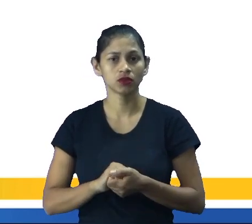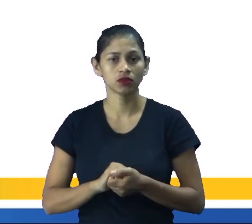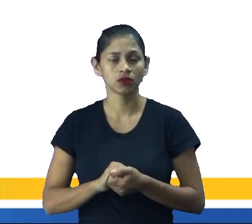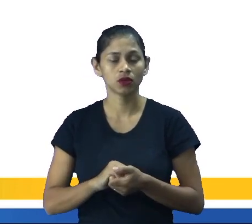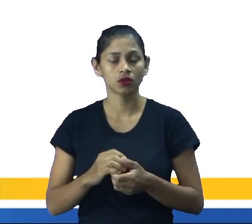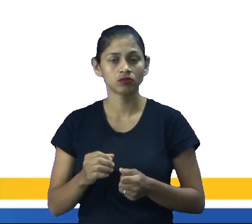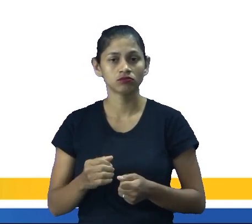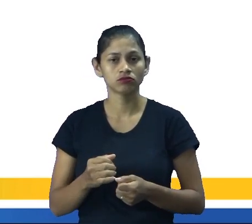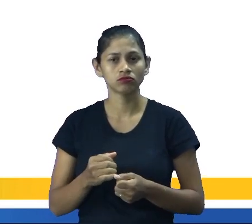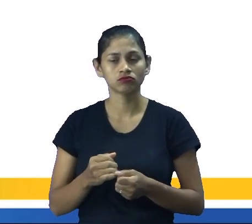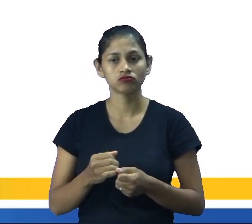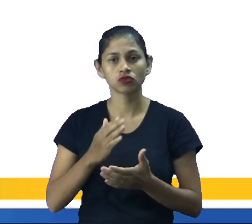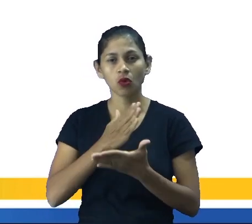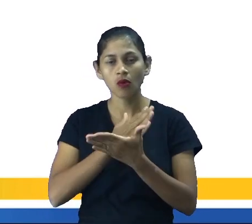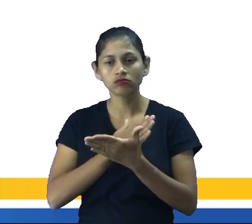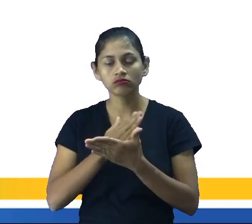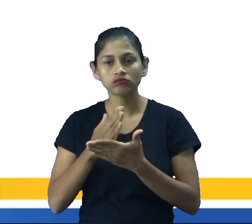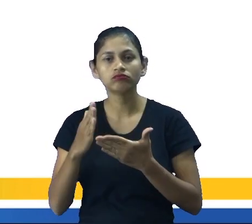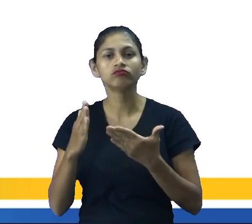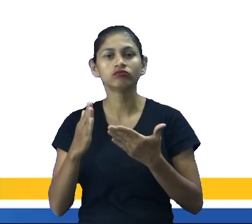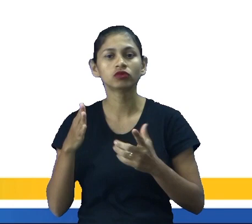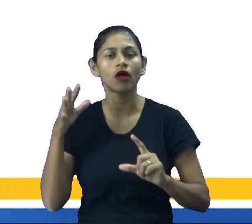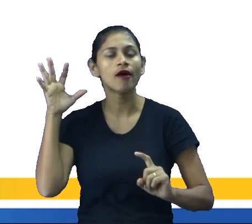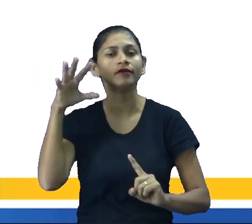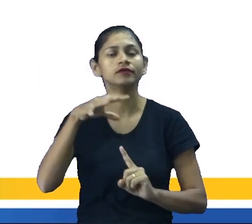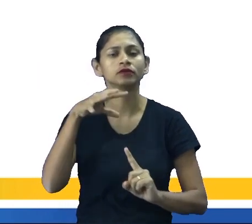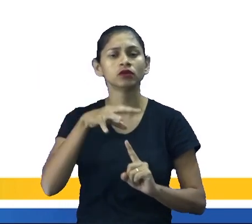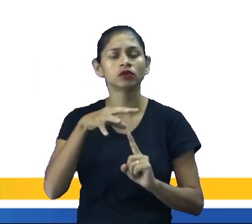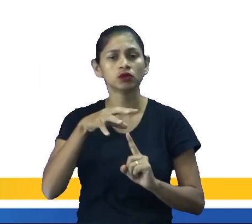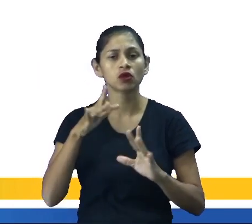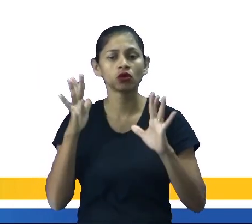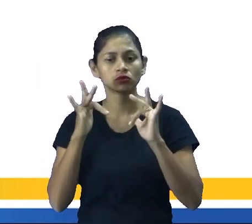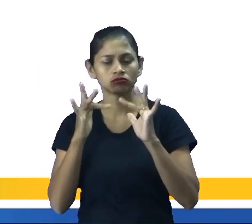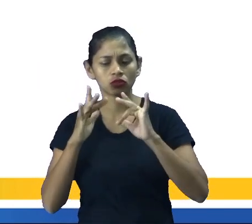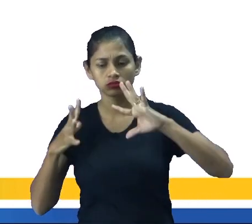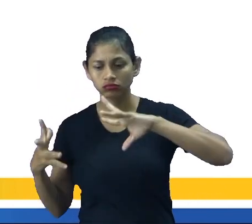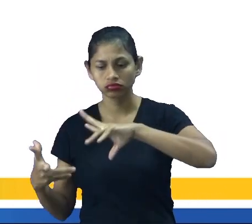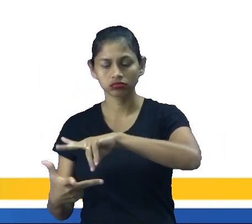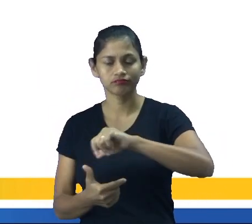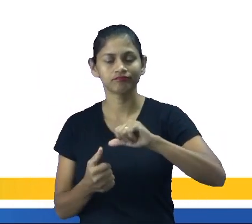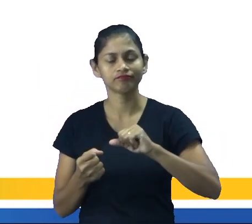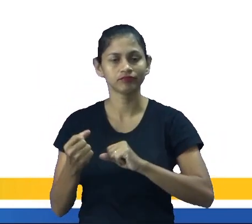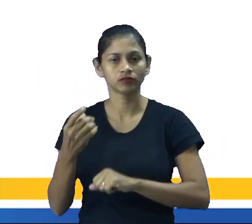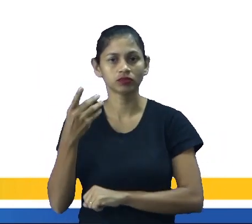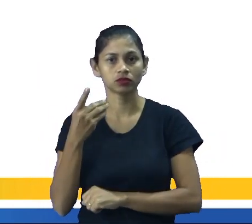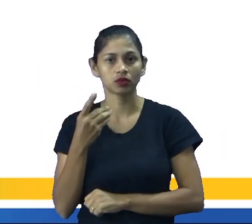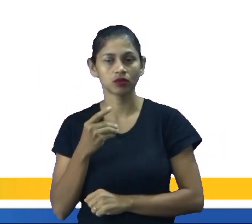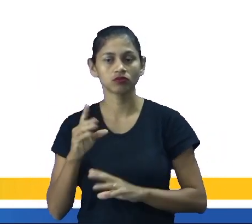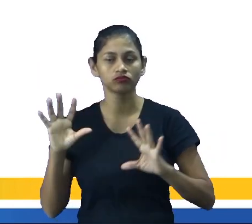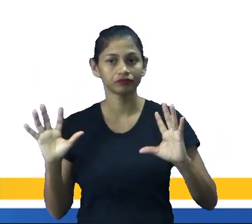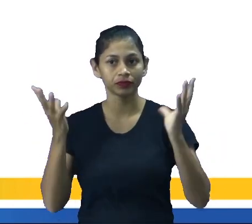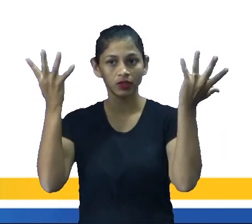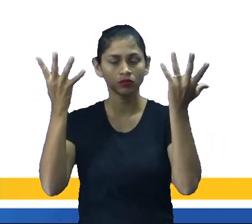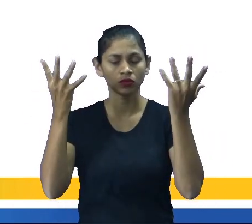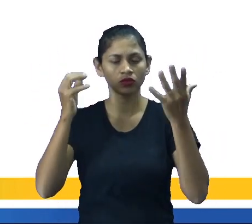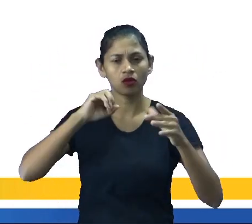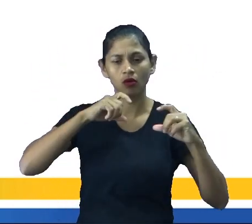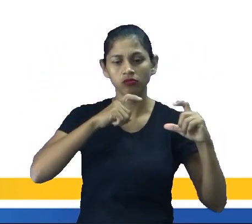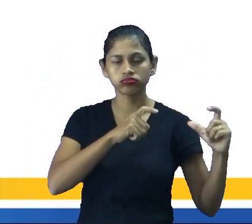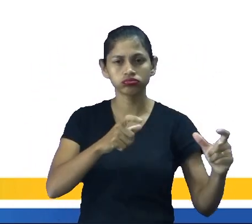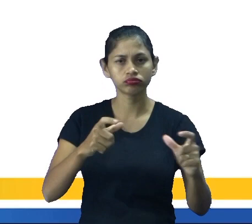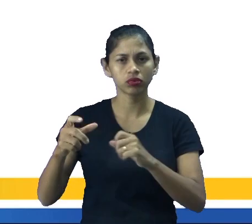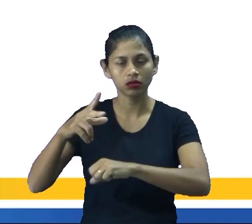gesto inspira os namorados de todo mundo e a data é comemorada em diversos países, como Canadá,